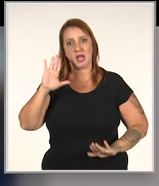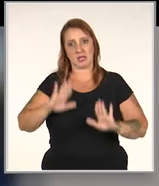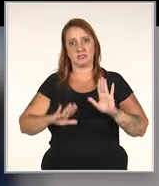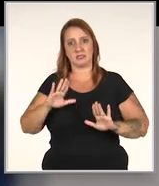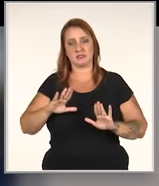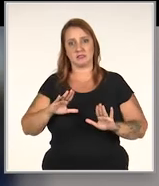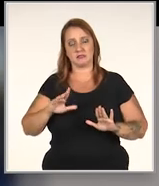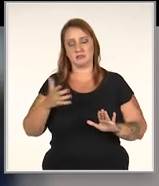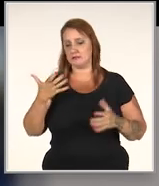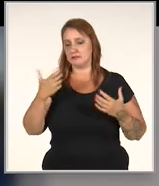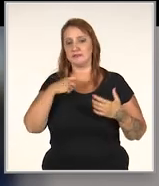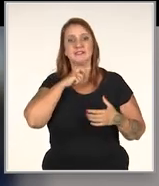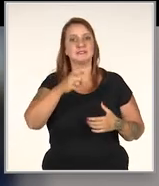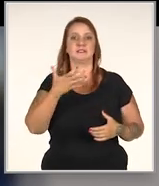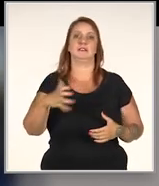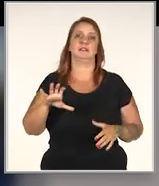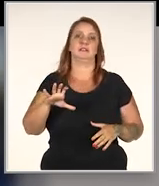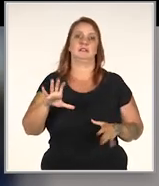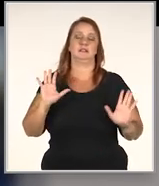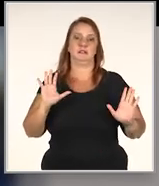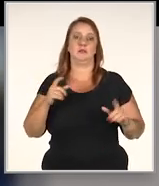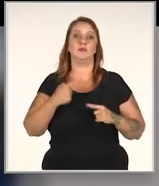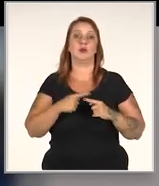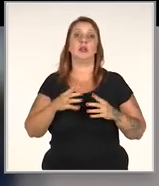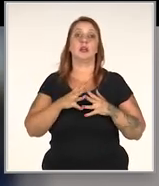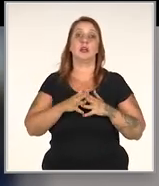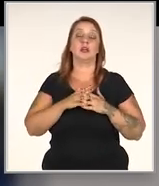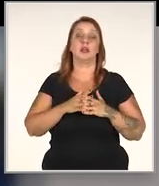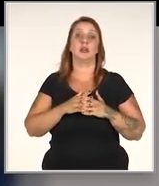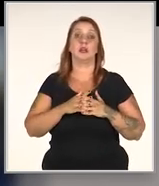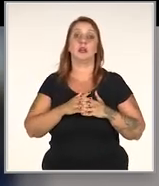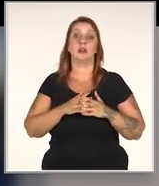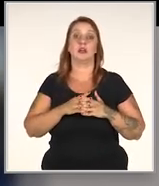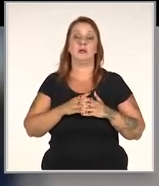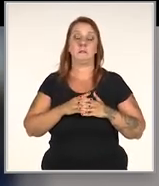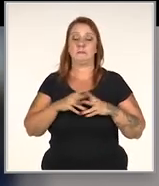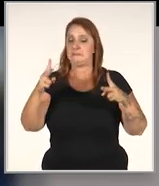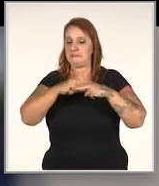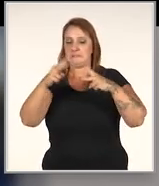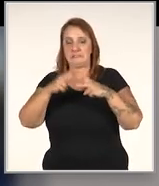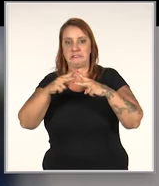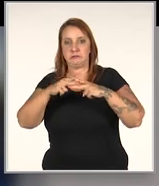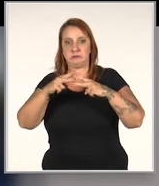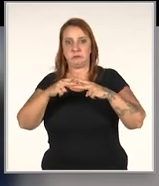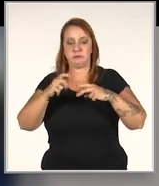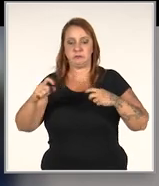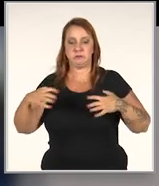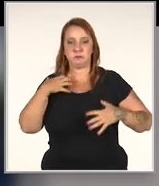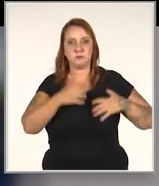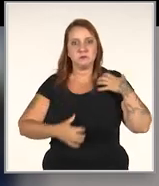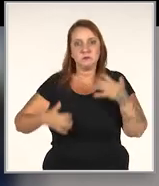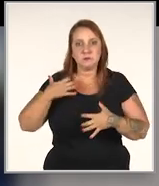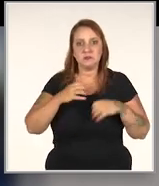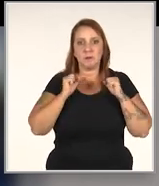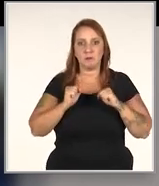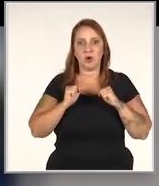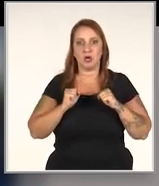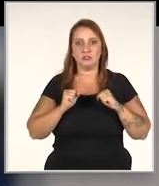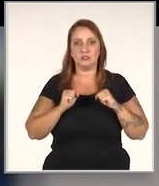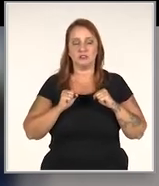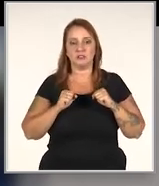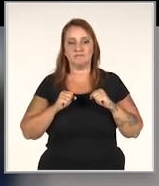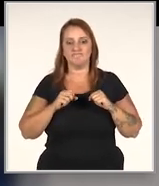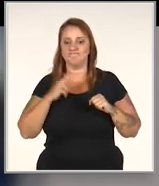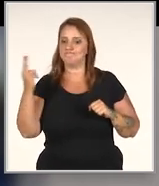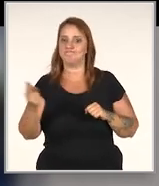e totalmente indesejável, né? Porque o conflito ele eleva ali os níveis de tensão e esses níveis de tensão eles podem